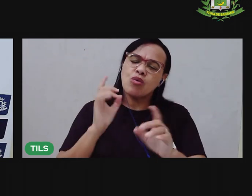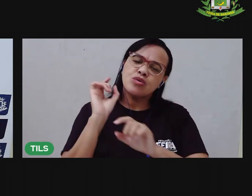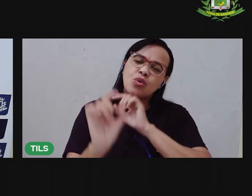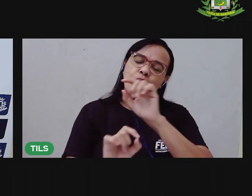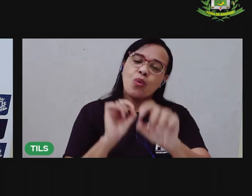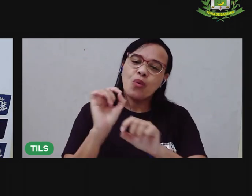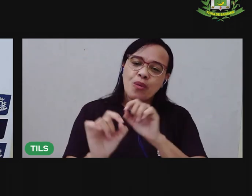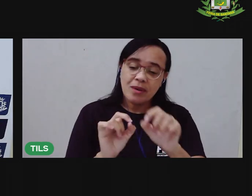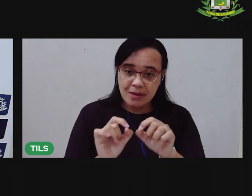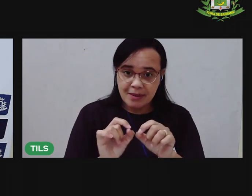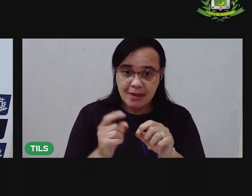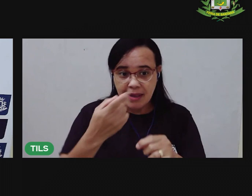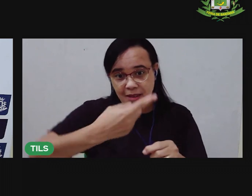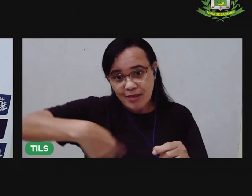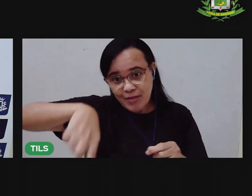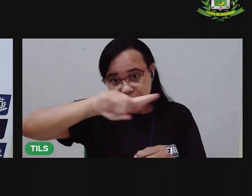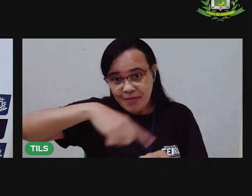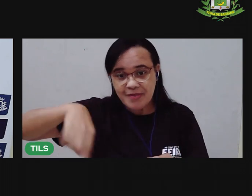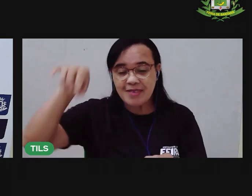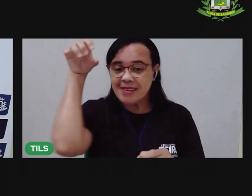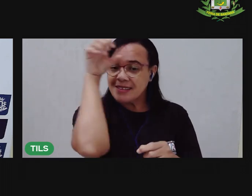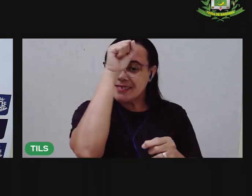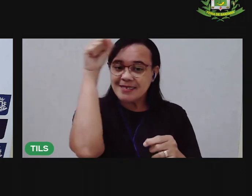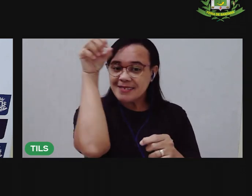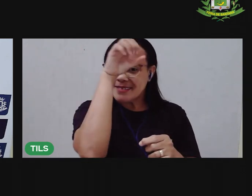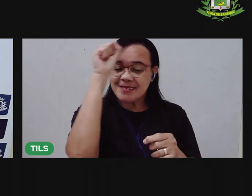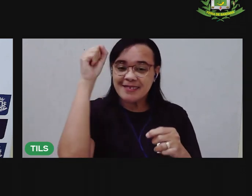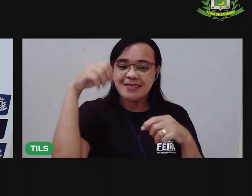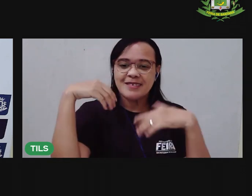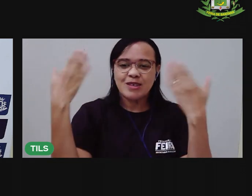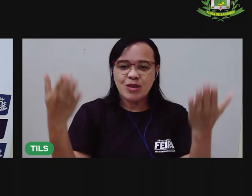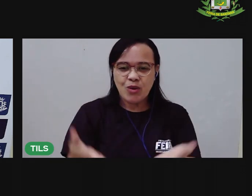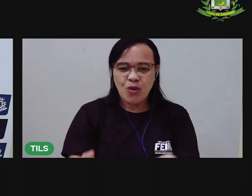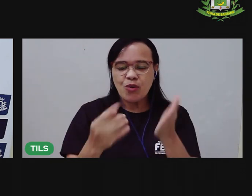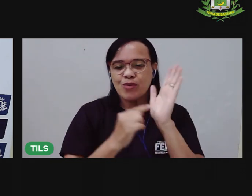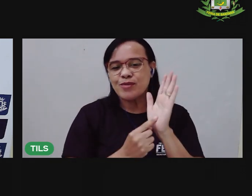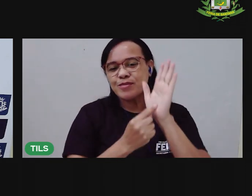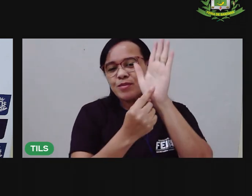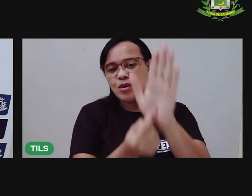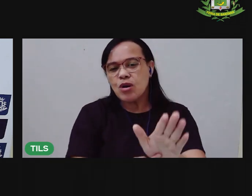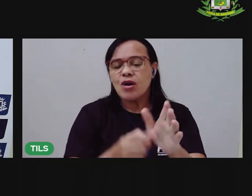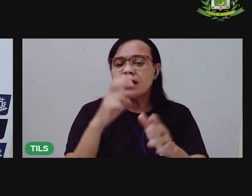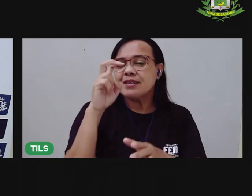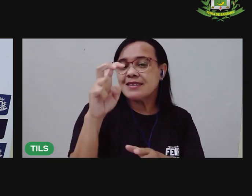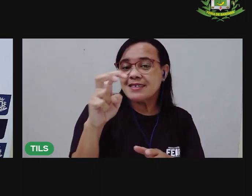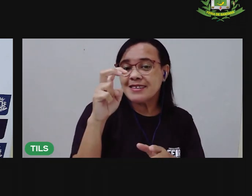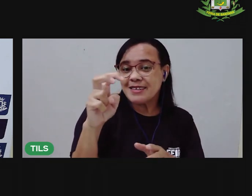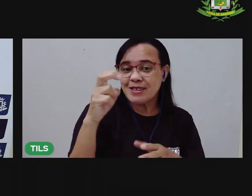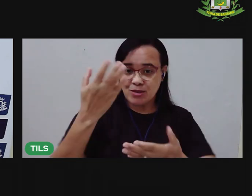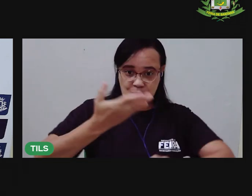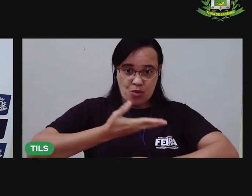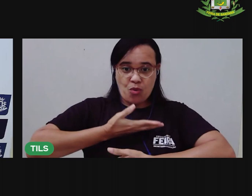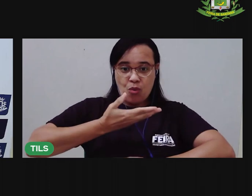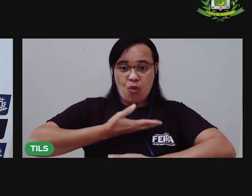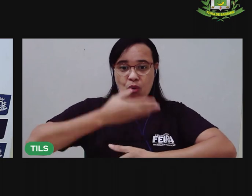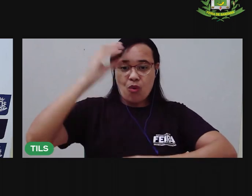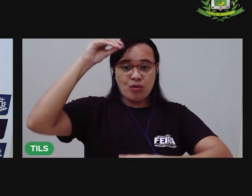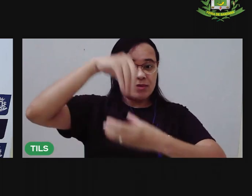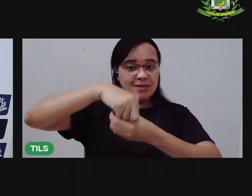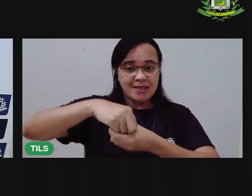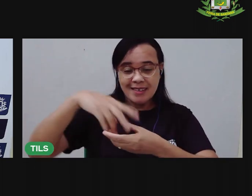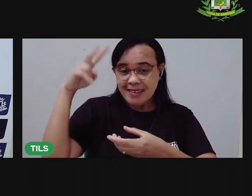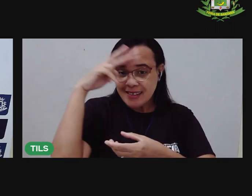A gente aprendeu, hoje, a identificar os cinco sentidos, que são